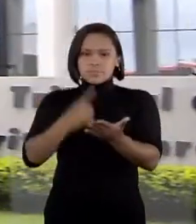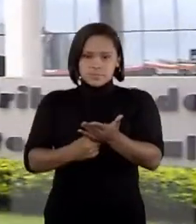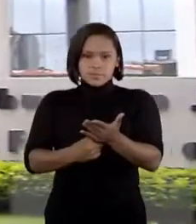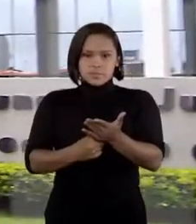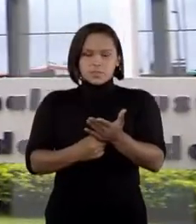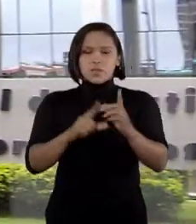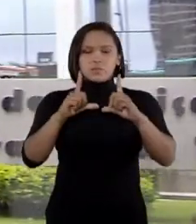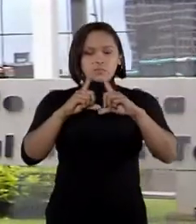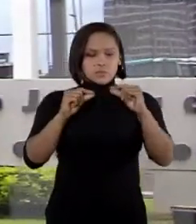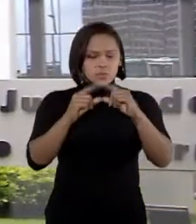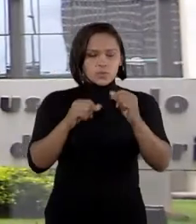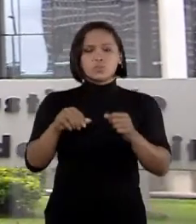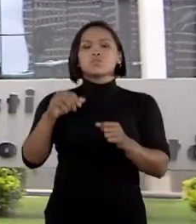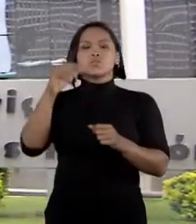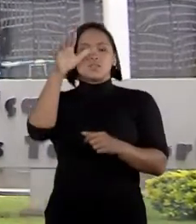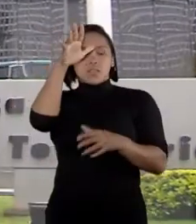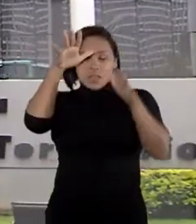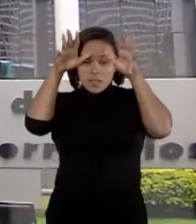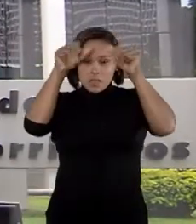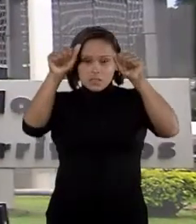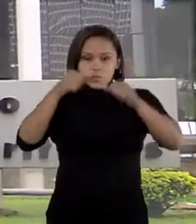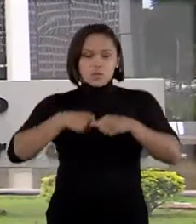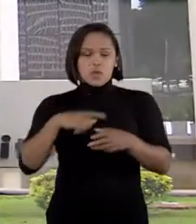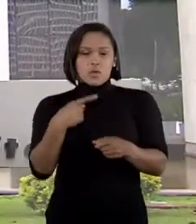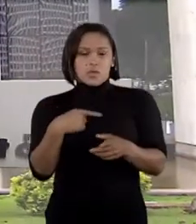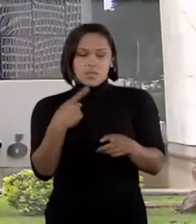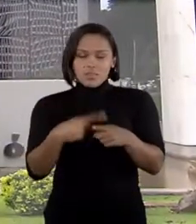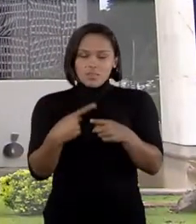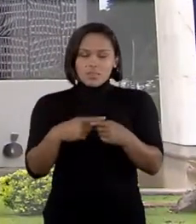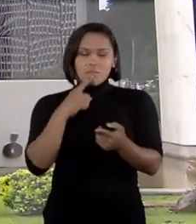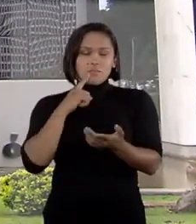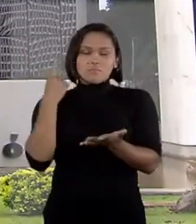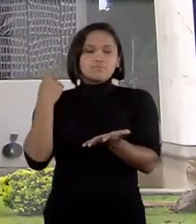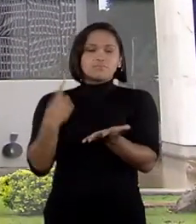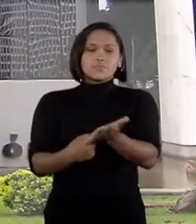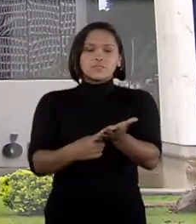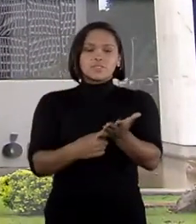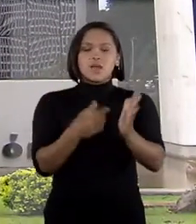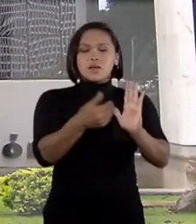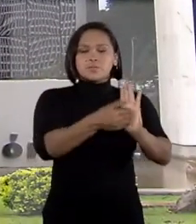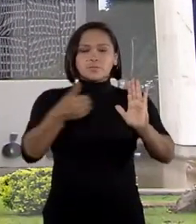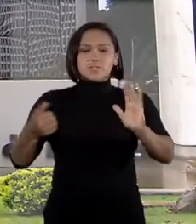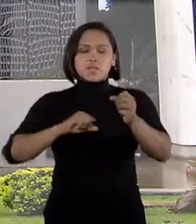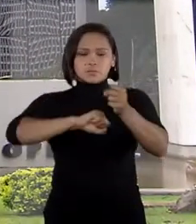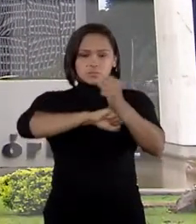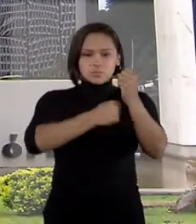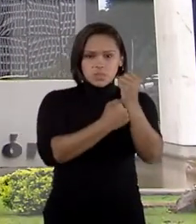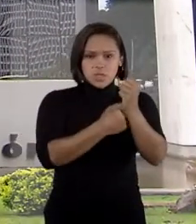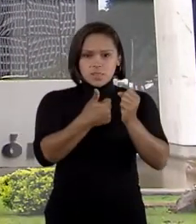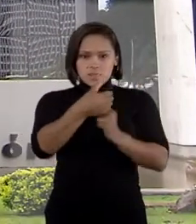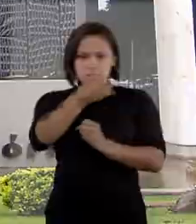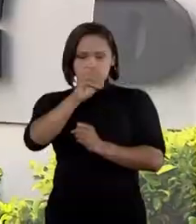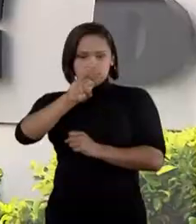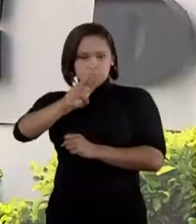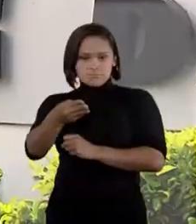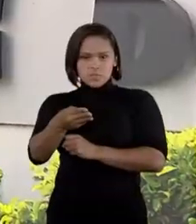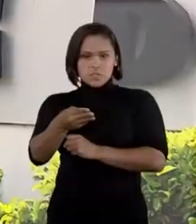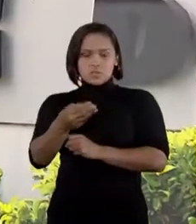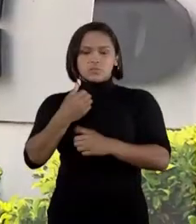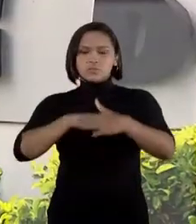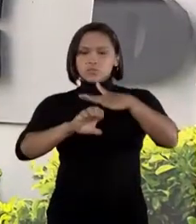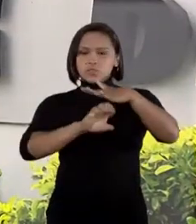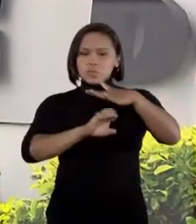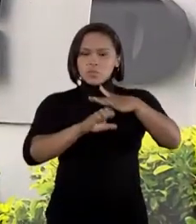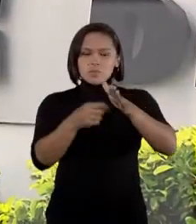Justiça do Distrito Federal e dos Territórios, que havia determinado a retirada do bloqueio judicial de cerca de 10 milhões de uma